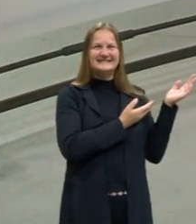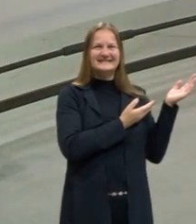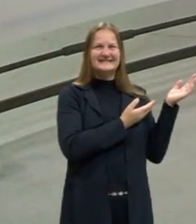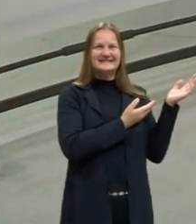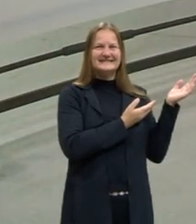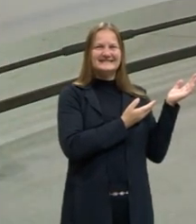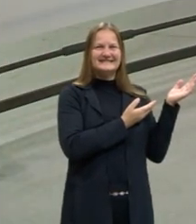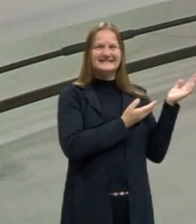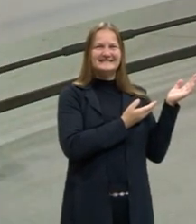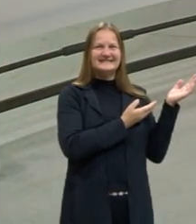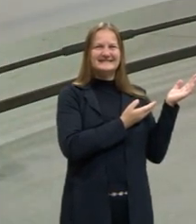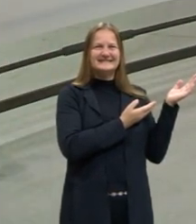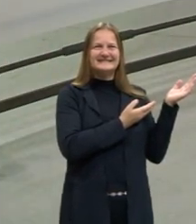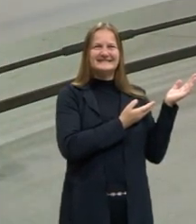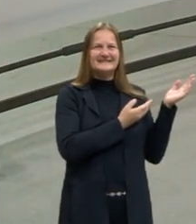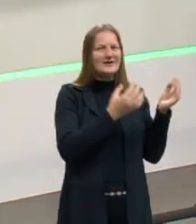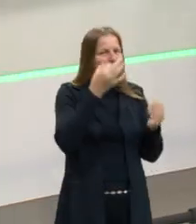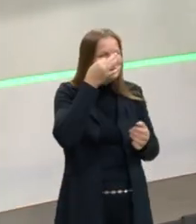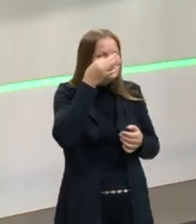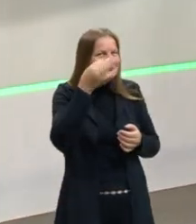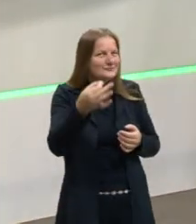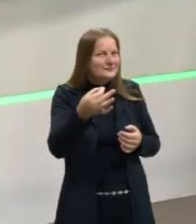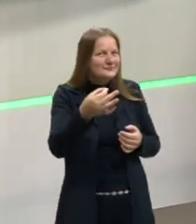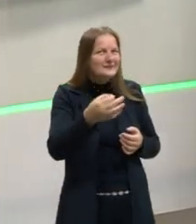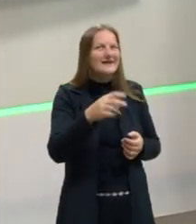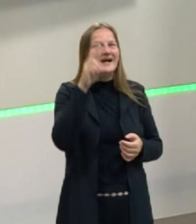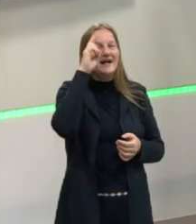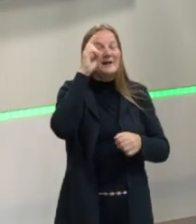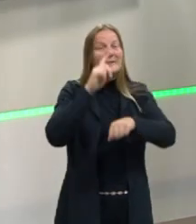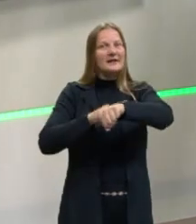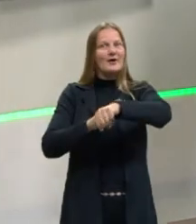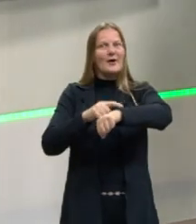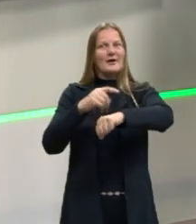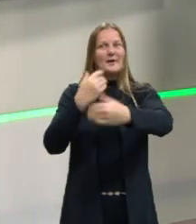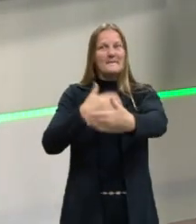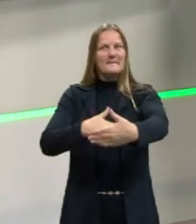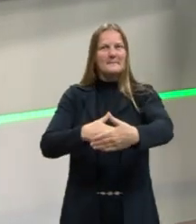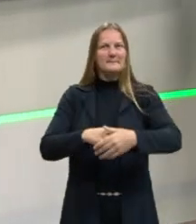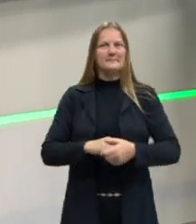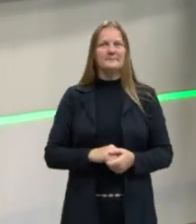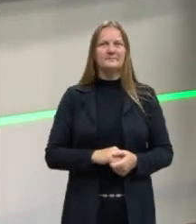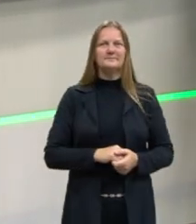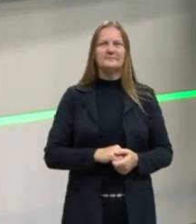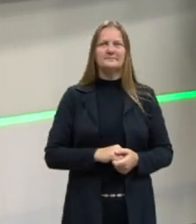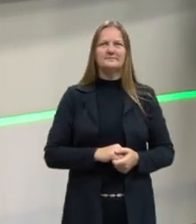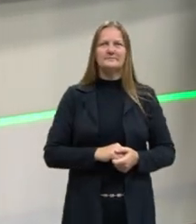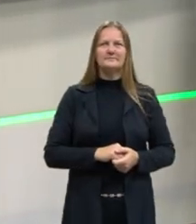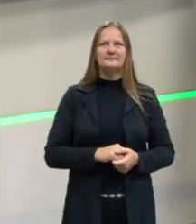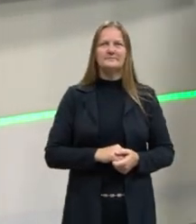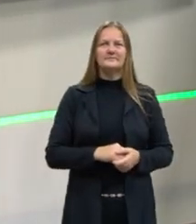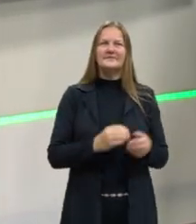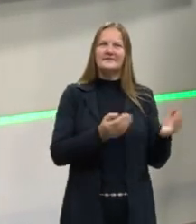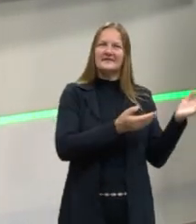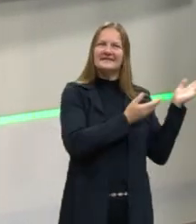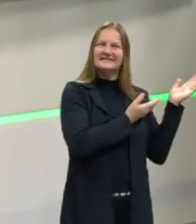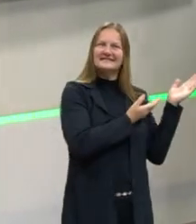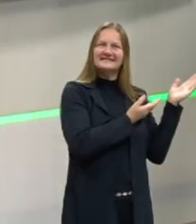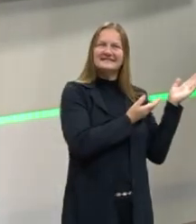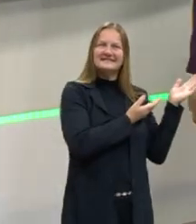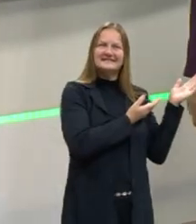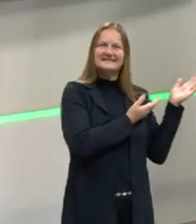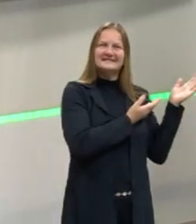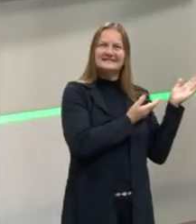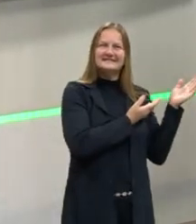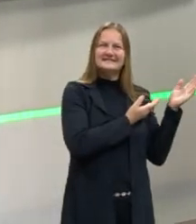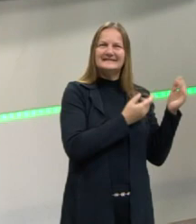Pode ficar aqui só para pegar a atenção do pessoal, o pessoal lembrar disso na hora da prova. Gente, chegou essa pessoa aqui